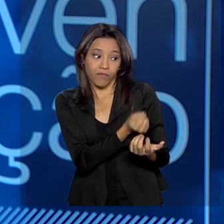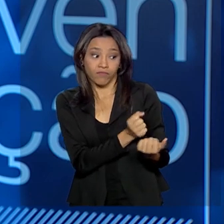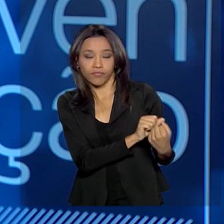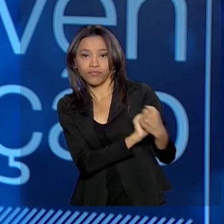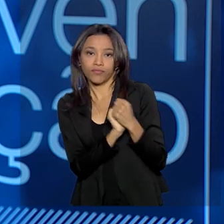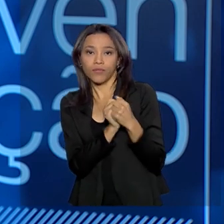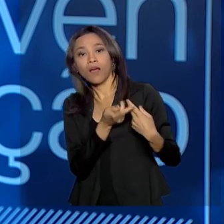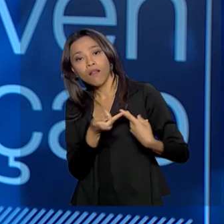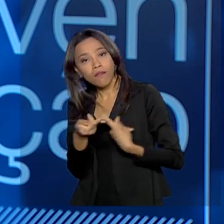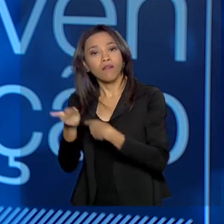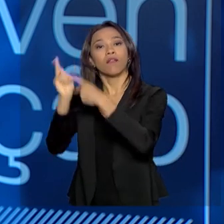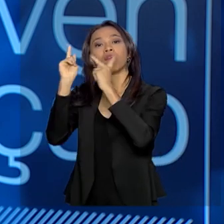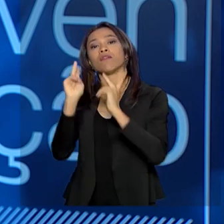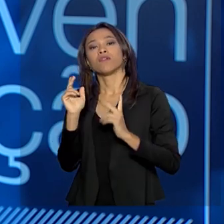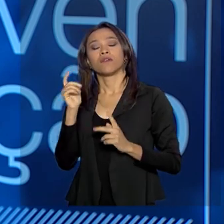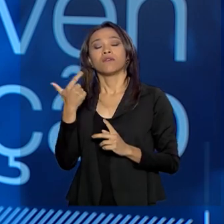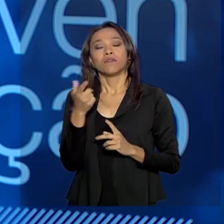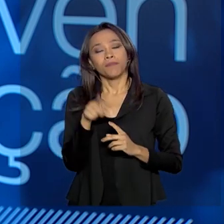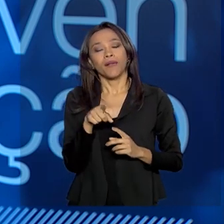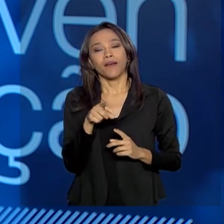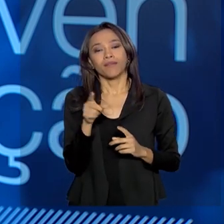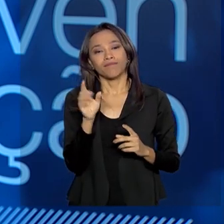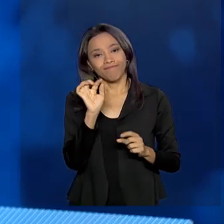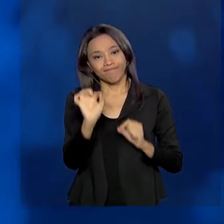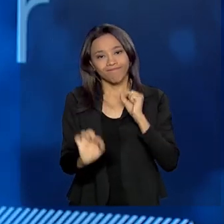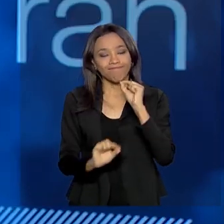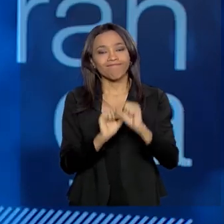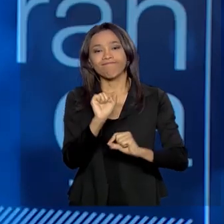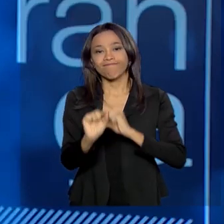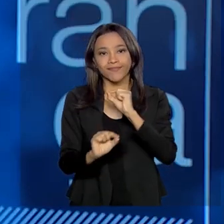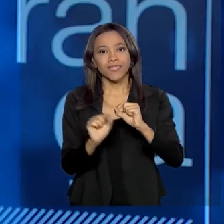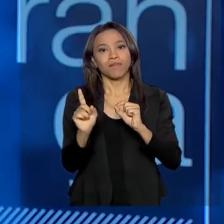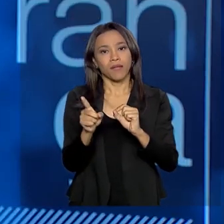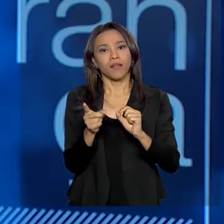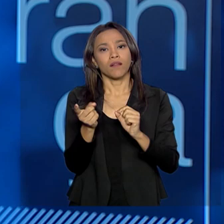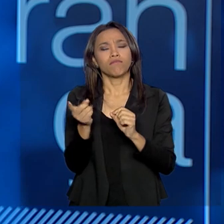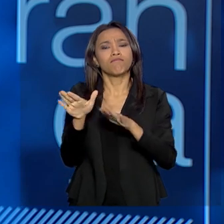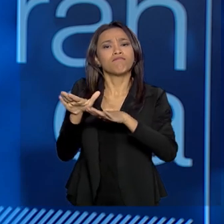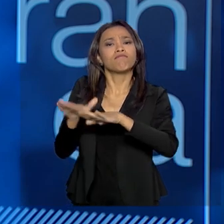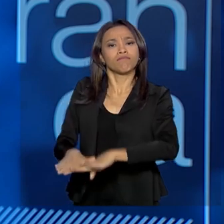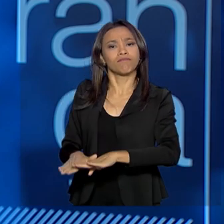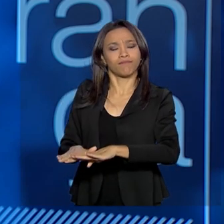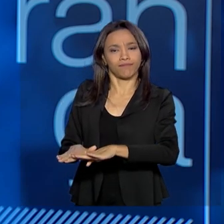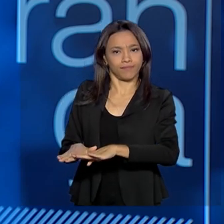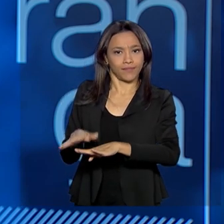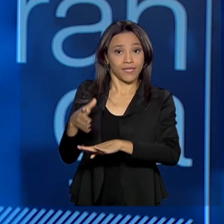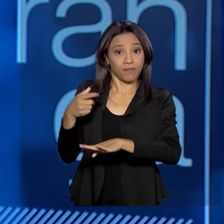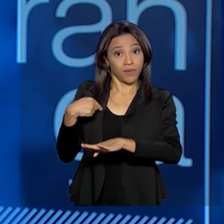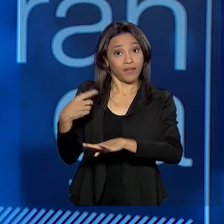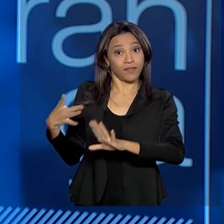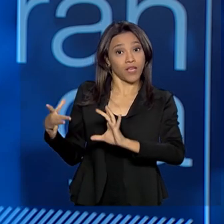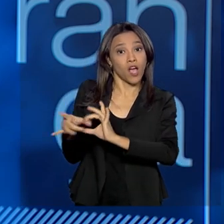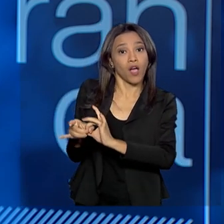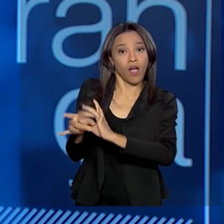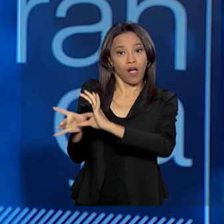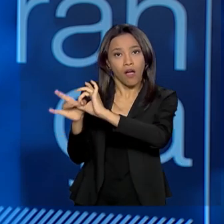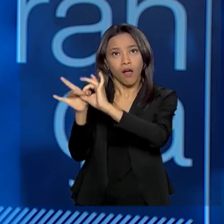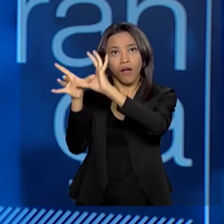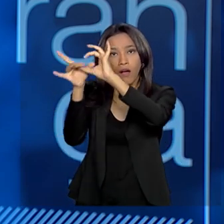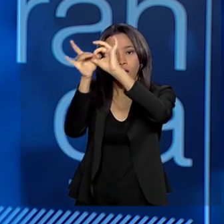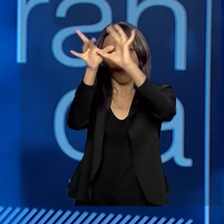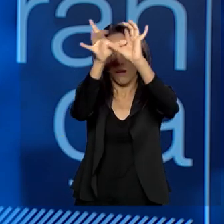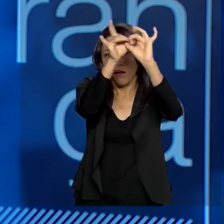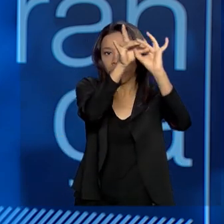é uma outra forma de se fazer um acolhimento sustentável, porque se cria uma rede, uma rede